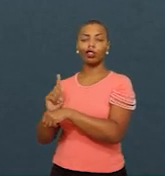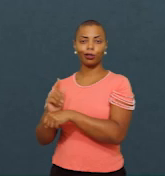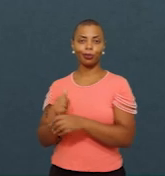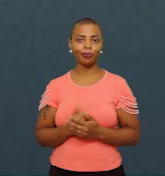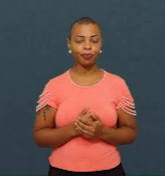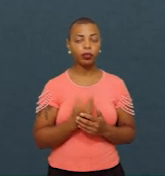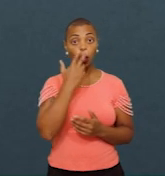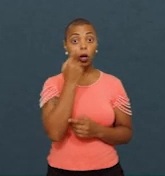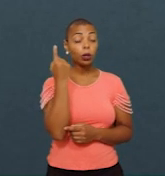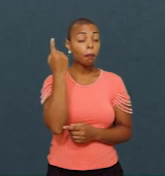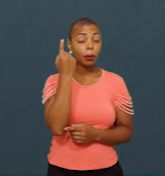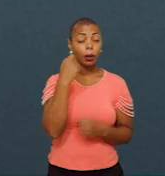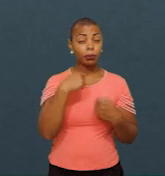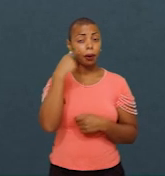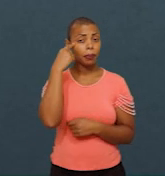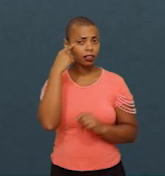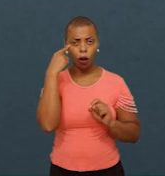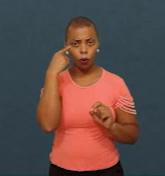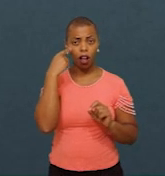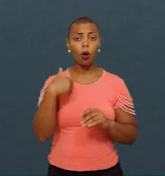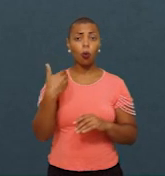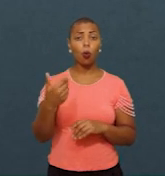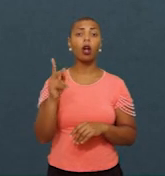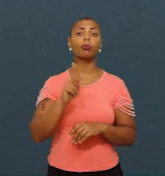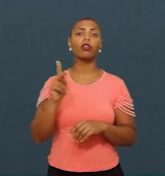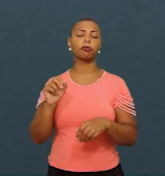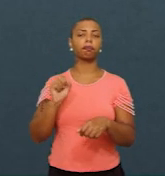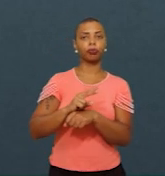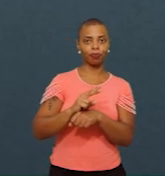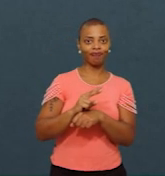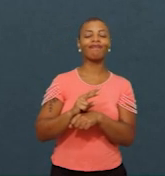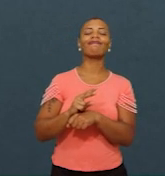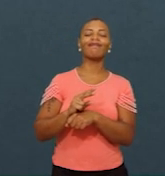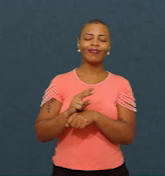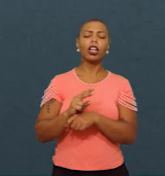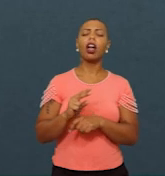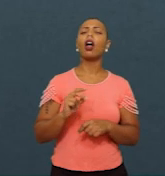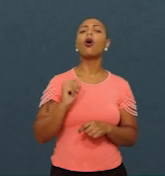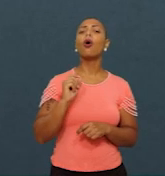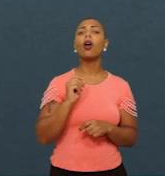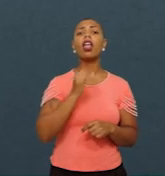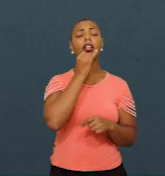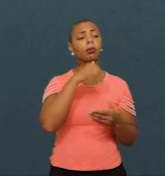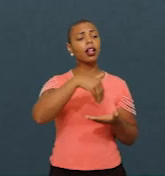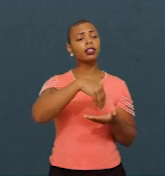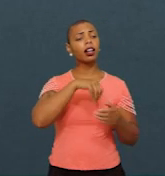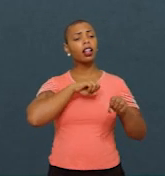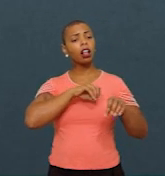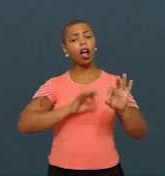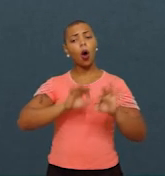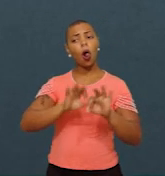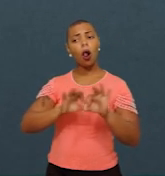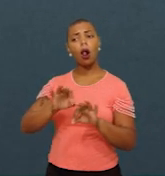pensar é quando o professor ingressa. Então, o que a gente tem organizado na Secretaria de Educação